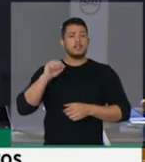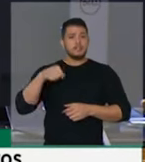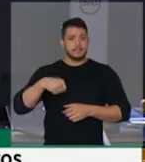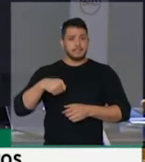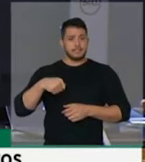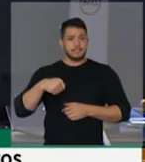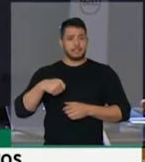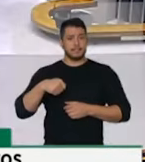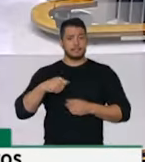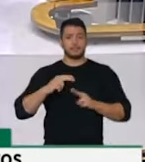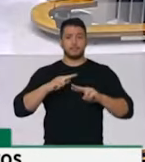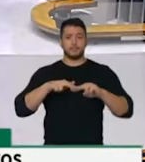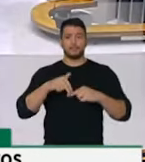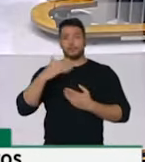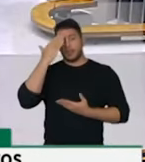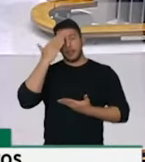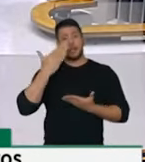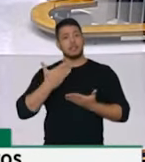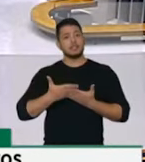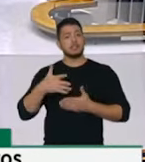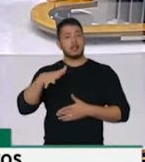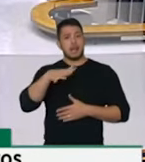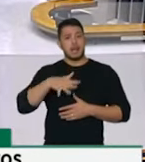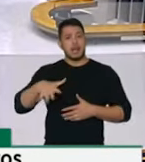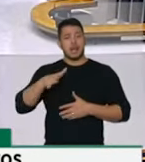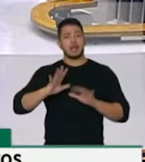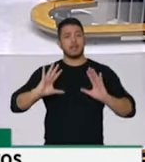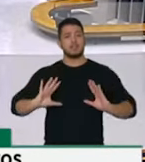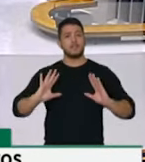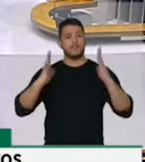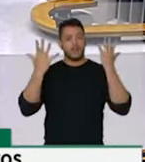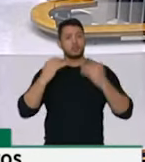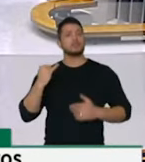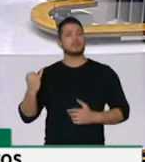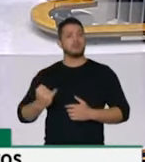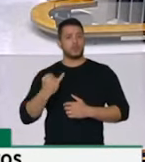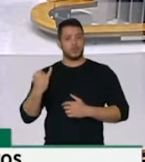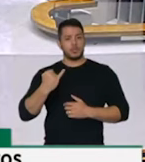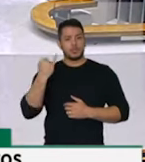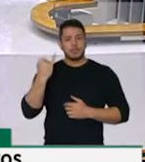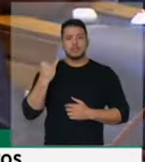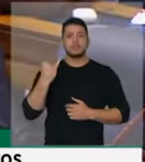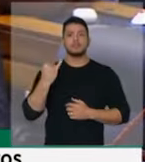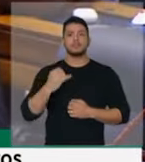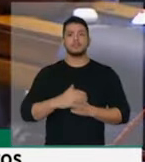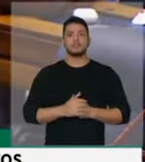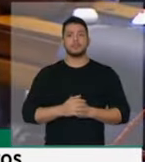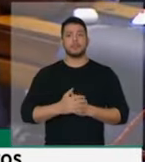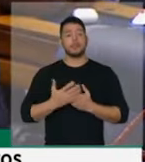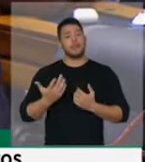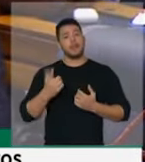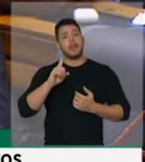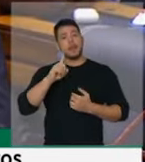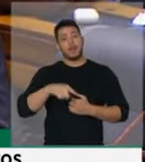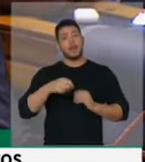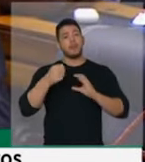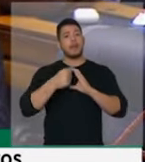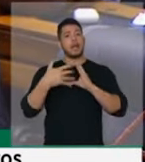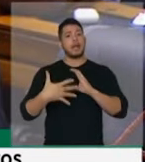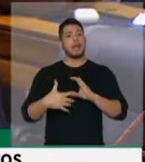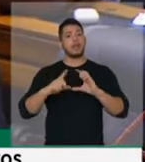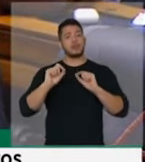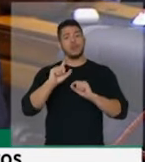por entender que é um setor muito importante para a economia, um setor que está sendo estrangulado e que tem a característica de ter